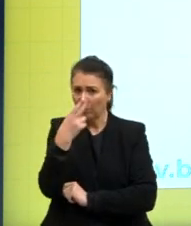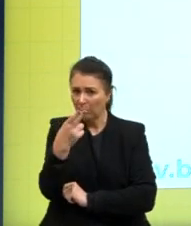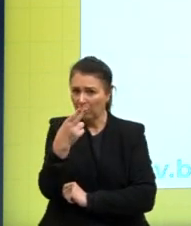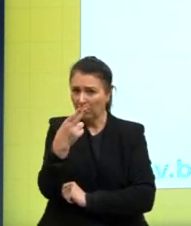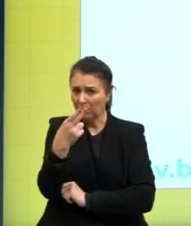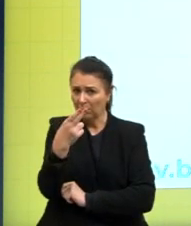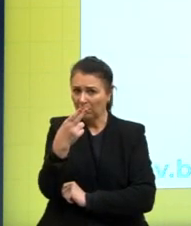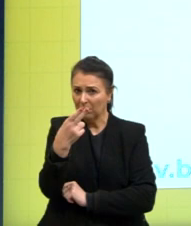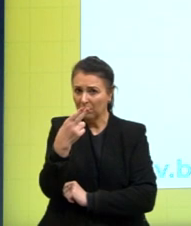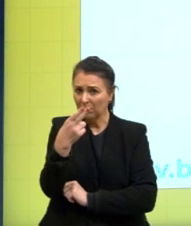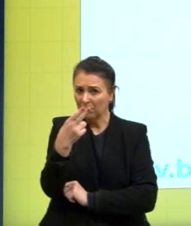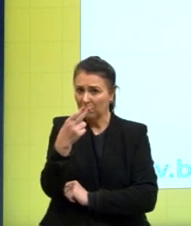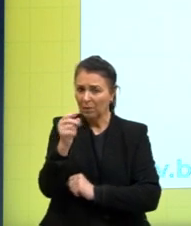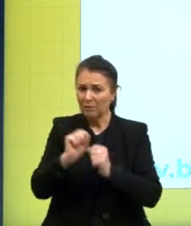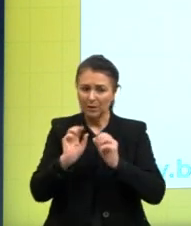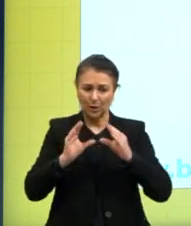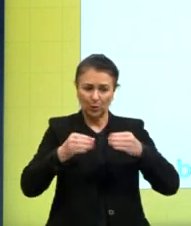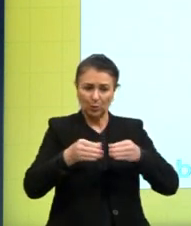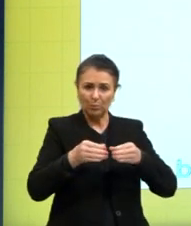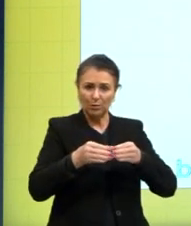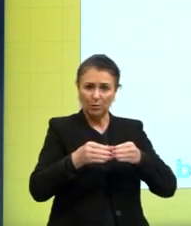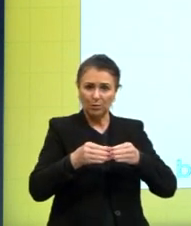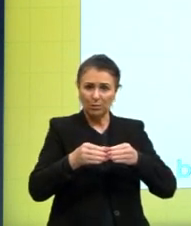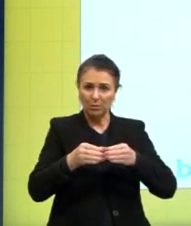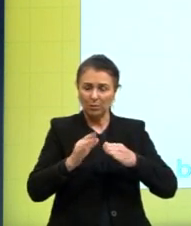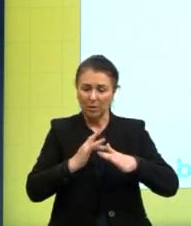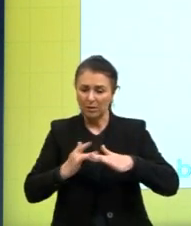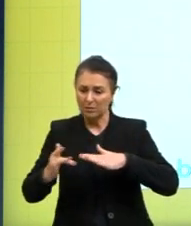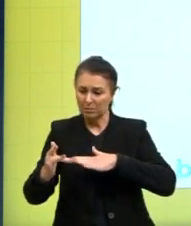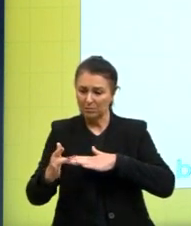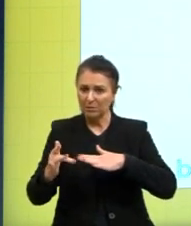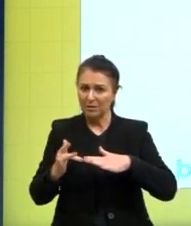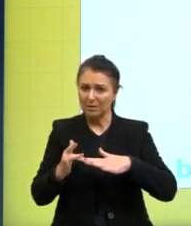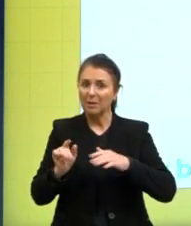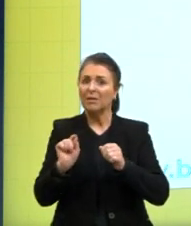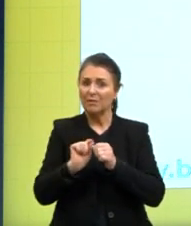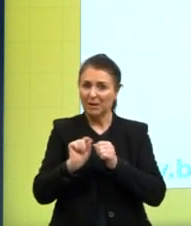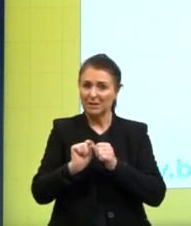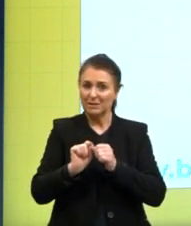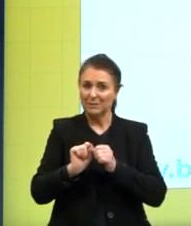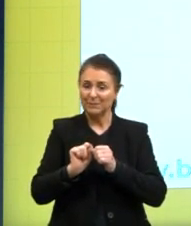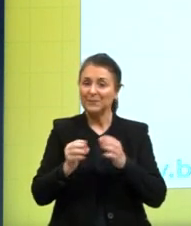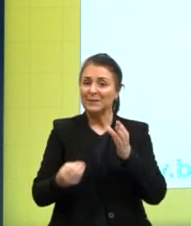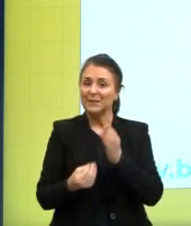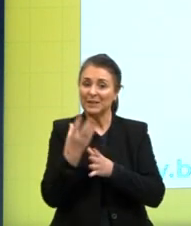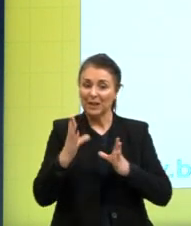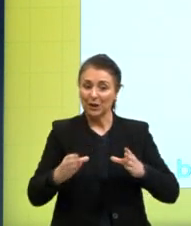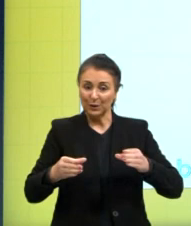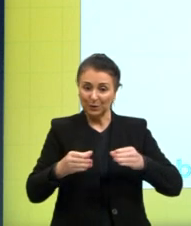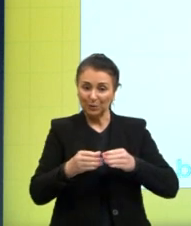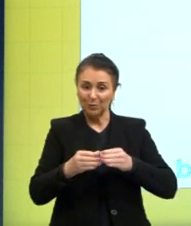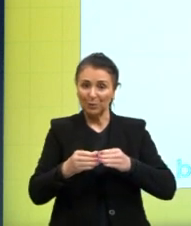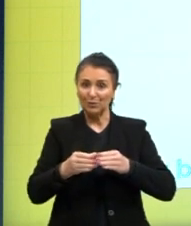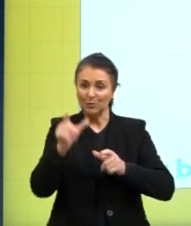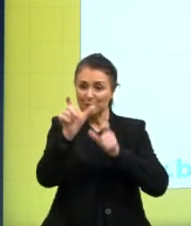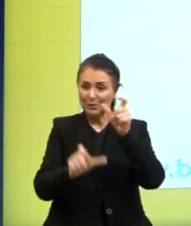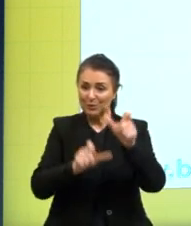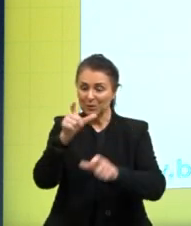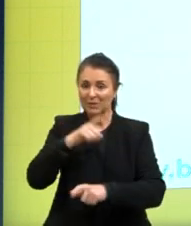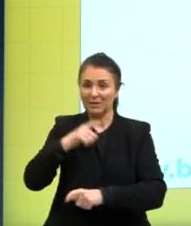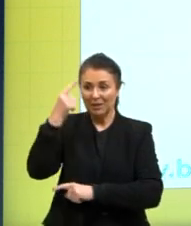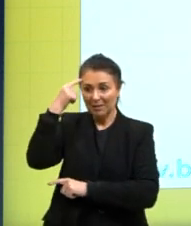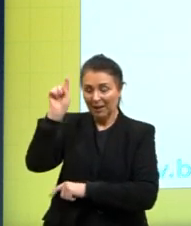as redes sociais fazem isso reúne pessoas com ideias semelhantes ou ideais